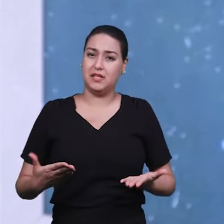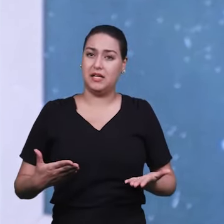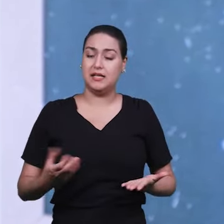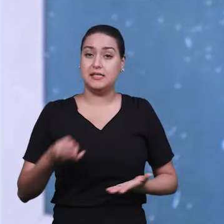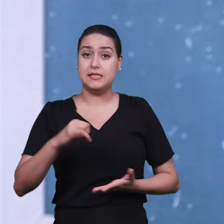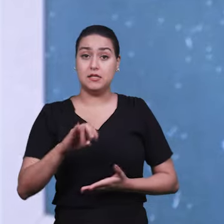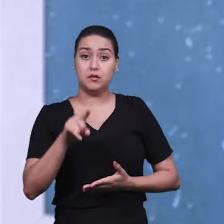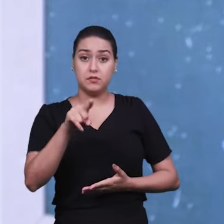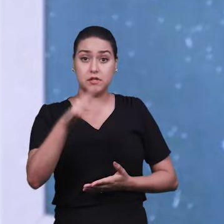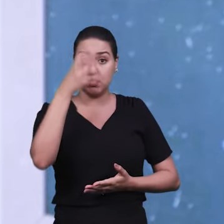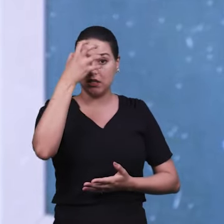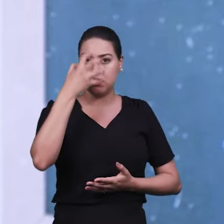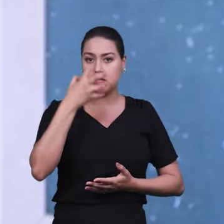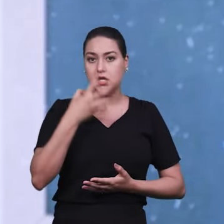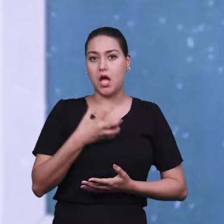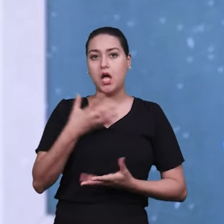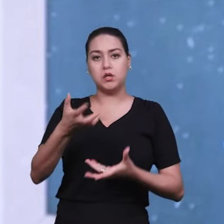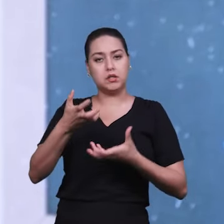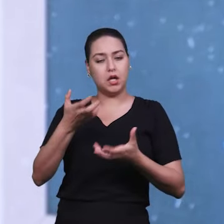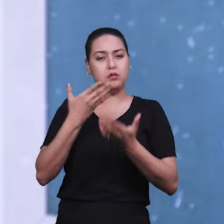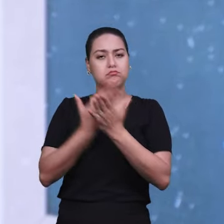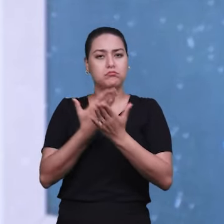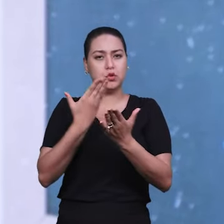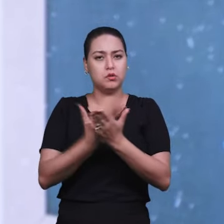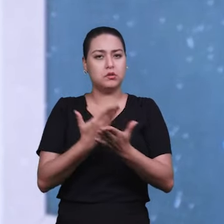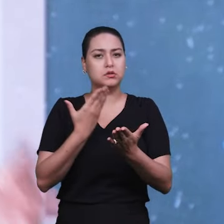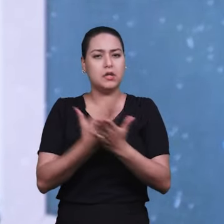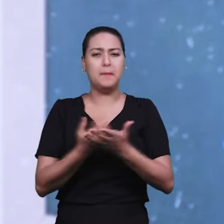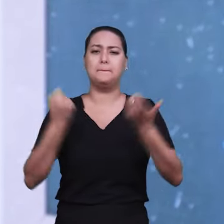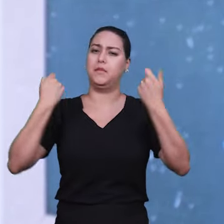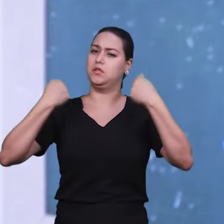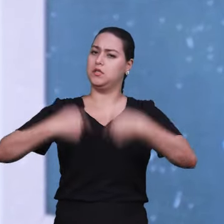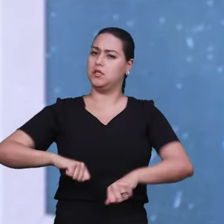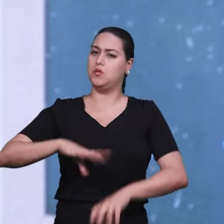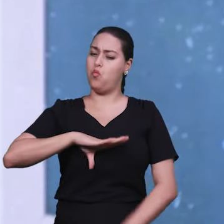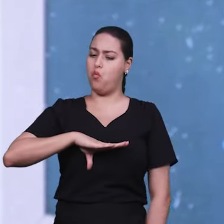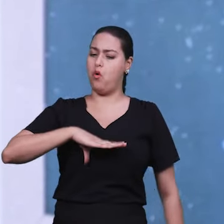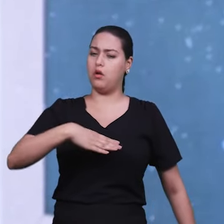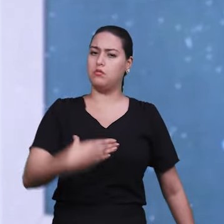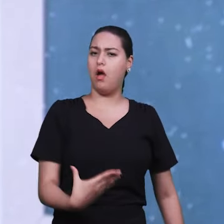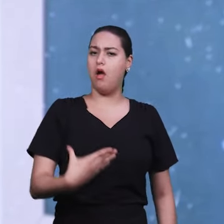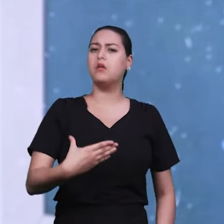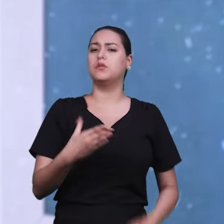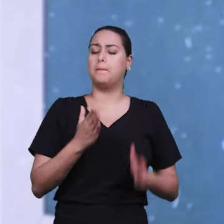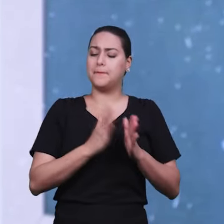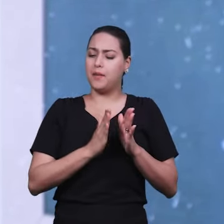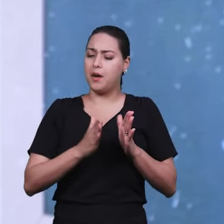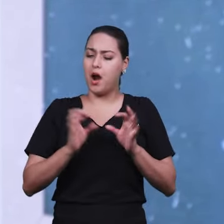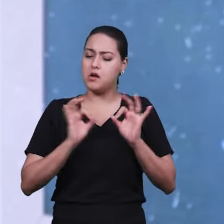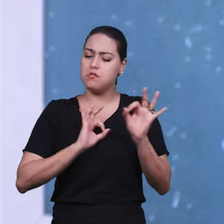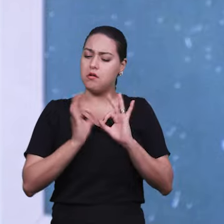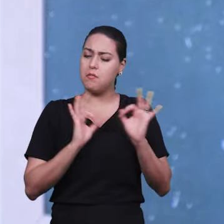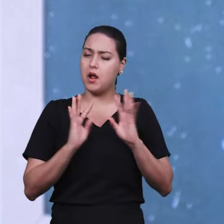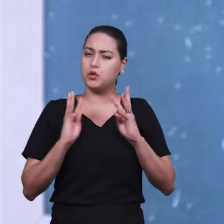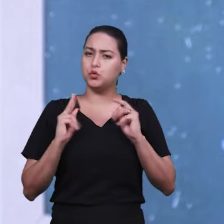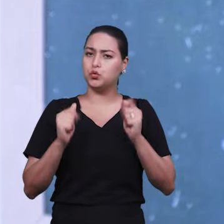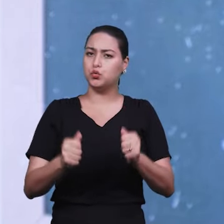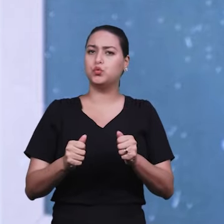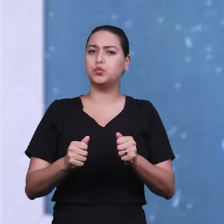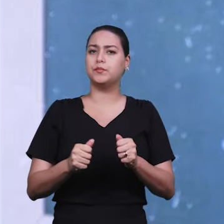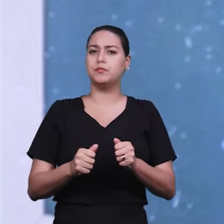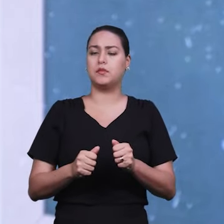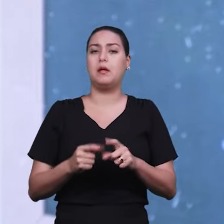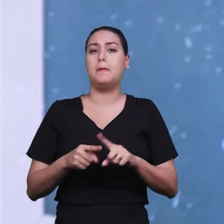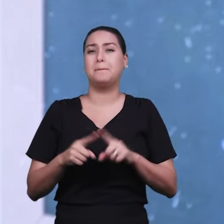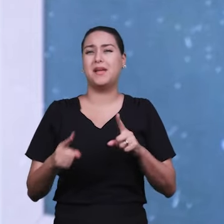qualquer área da vida, tem como ser muito bem-sucedido. Tem que encarar de forma muito séria, disciplinada, no caso. O maior desafio mesmo, eu acho, é a falta ainda de